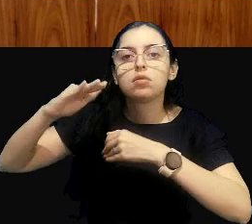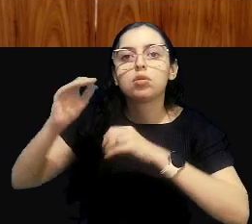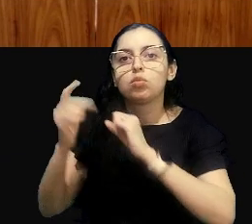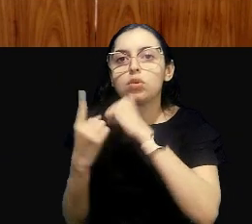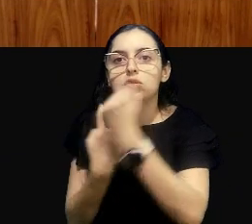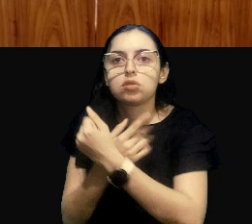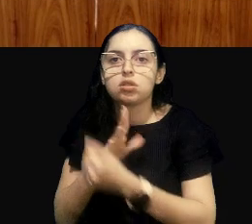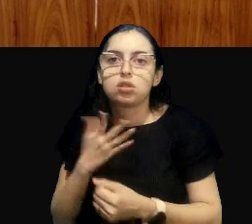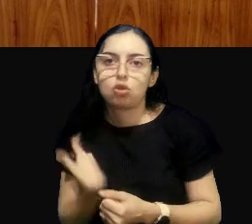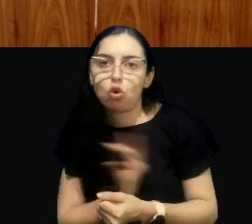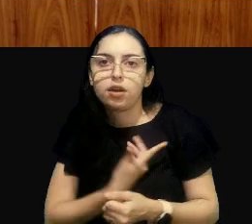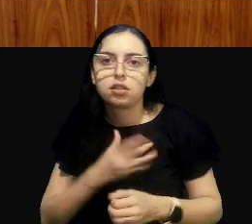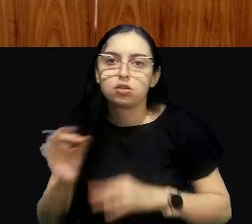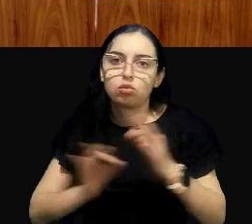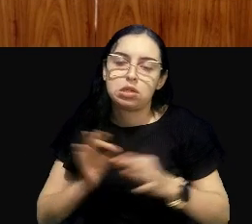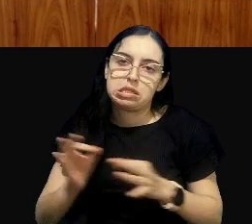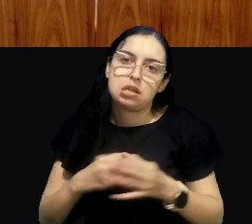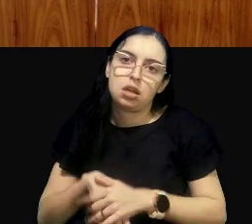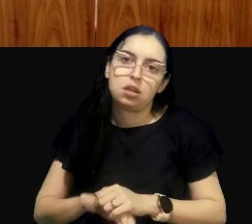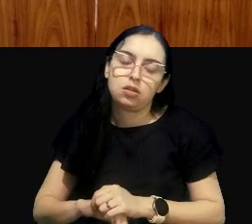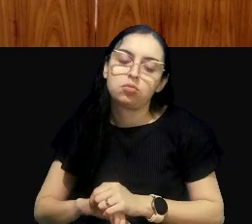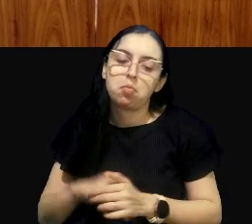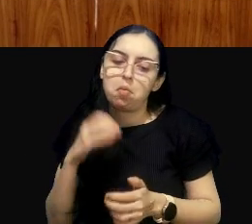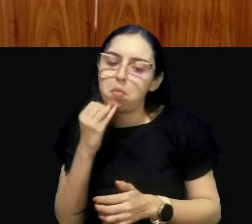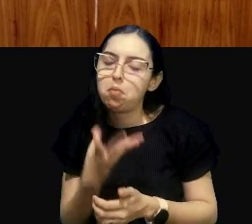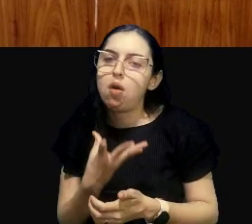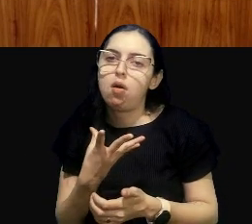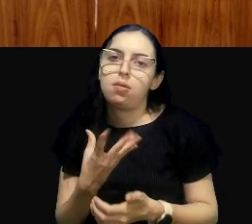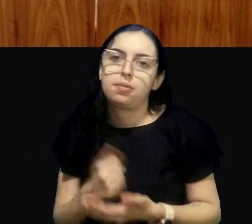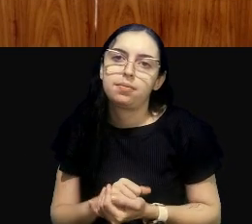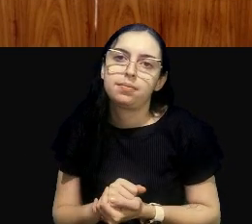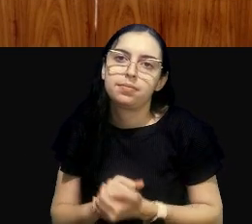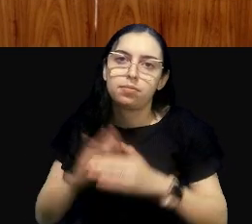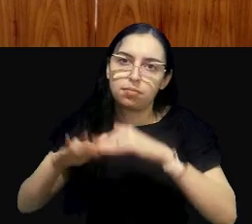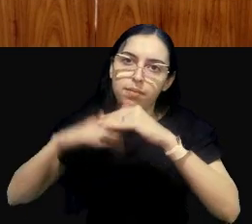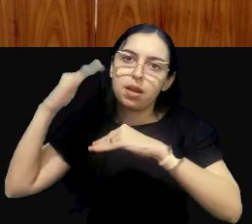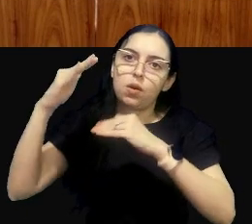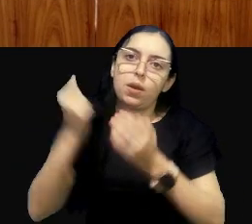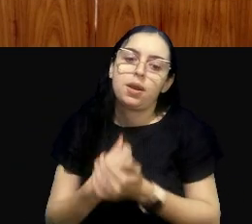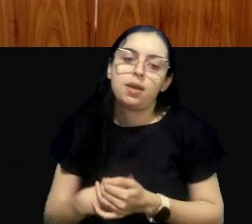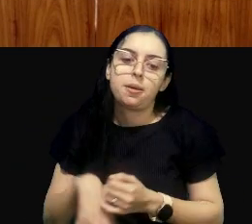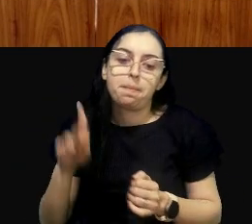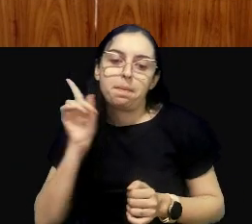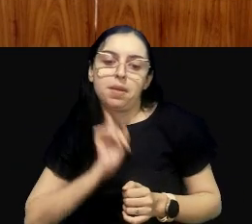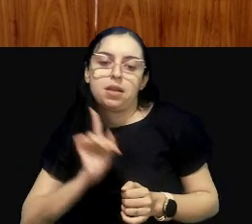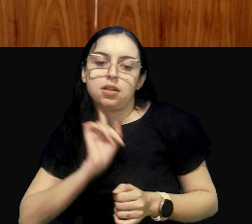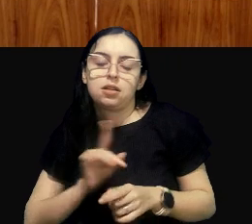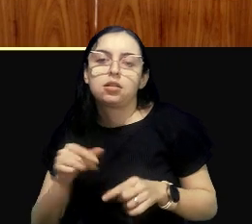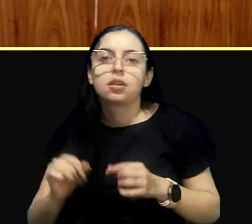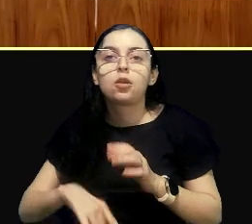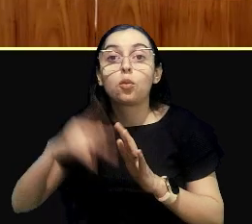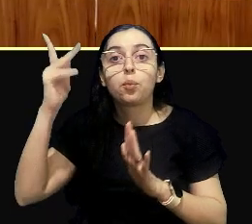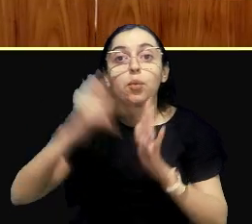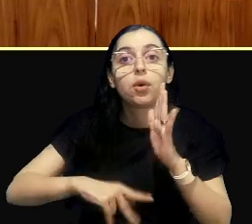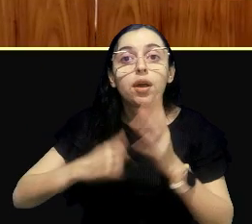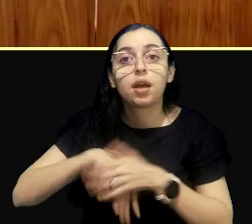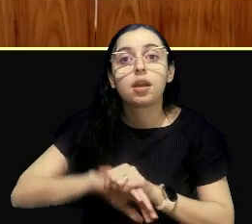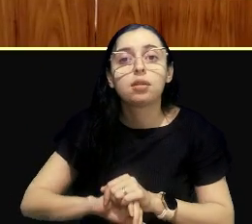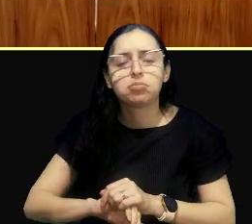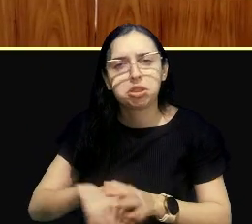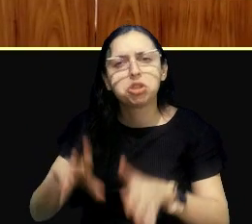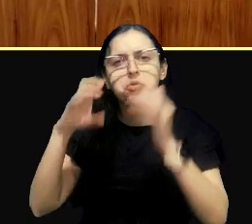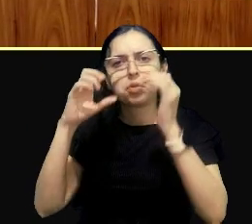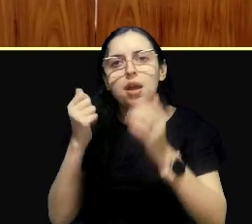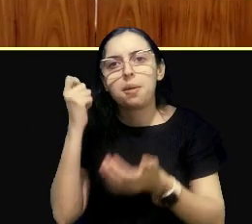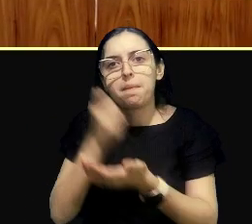como a nossa está organizada, contribuiria bastante para esse avanço. Minas Gerais tem um programa bem interessante de